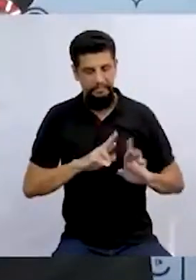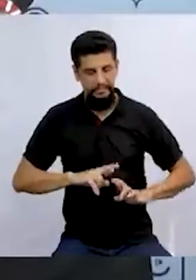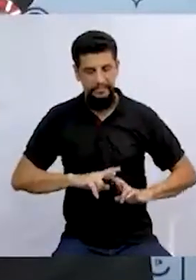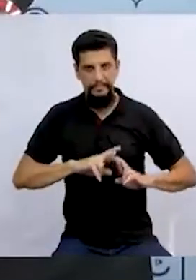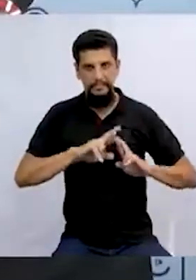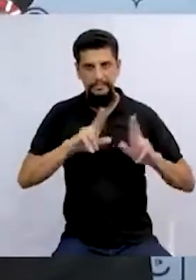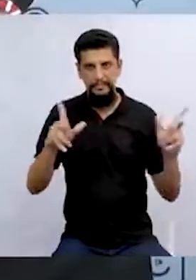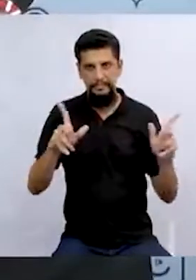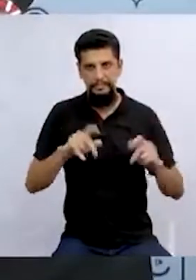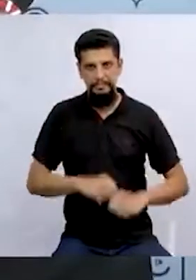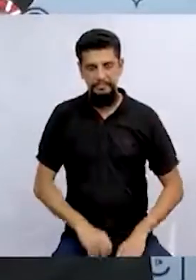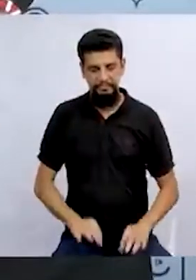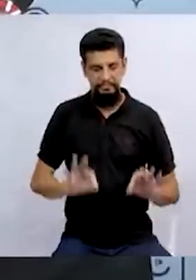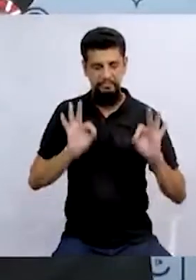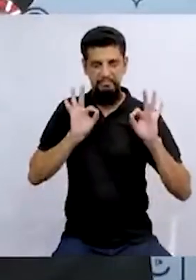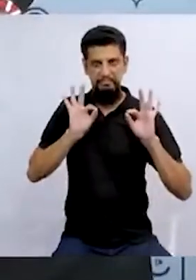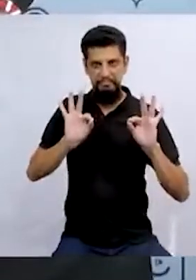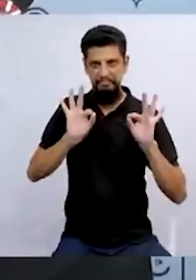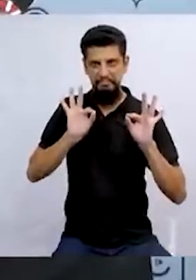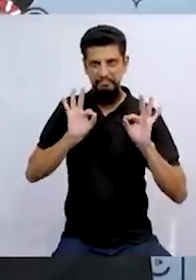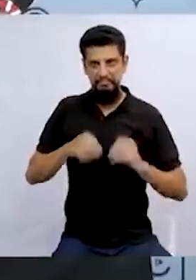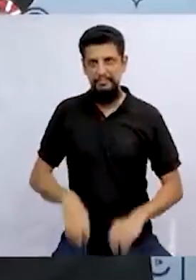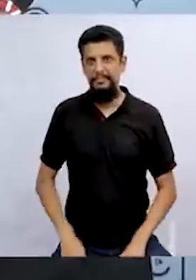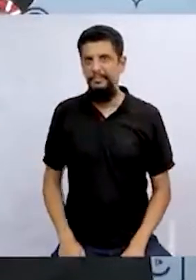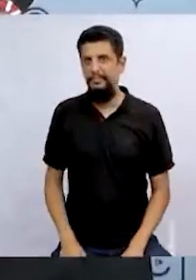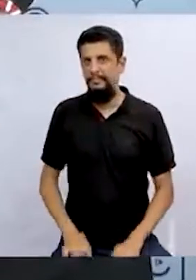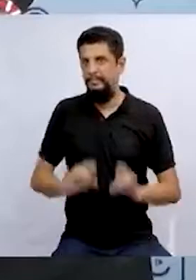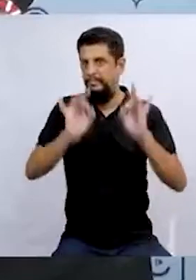diferente, toda especial.